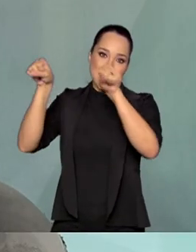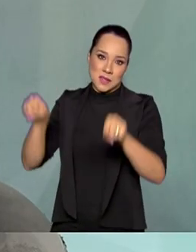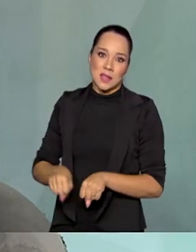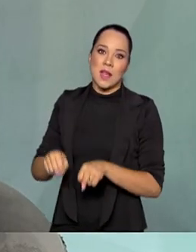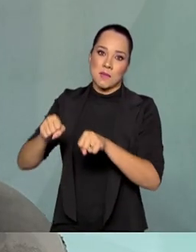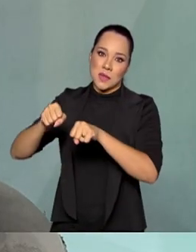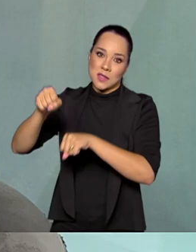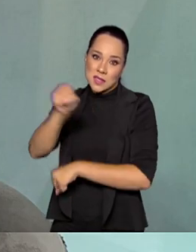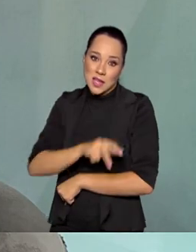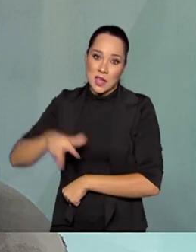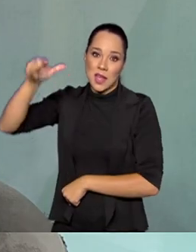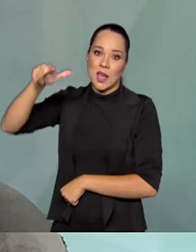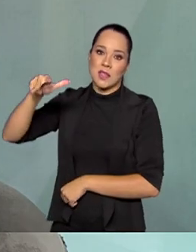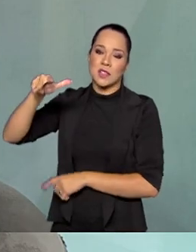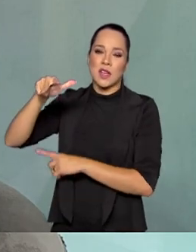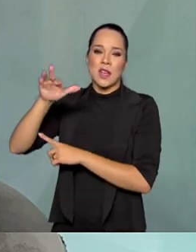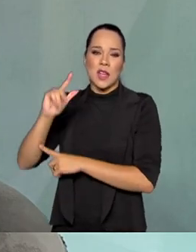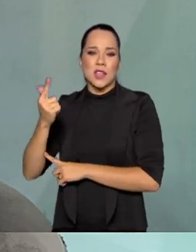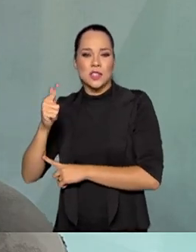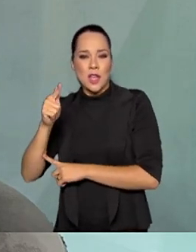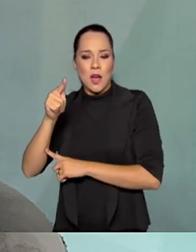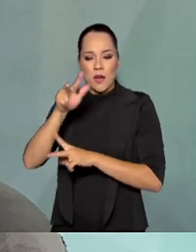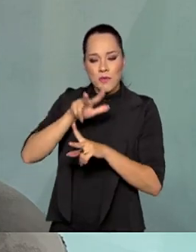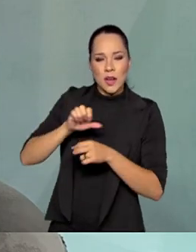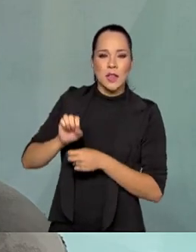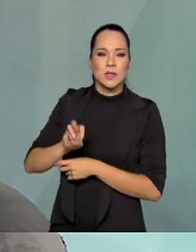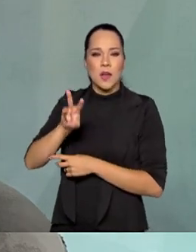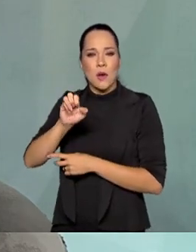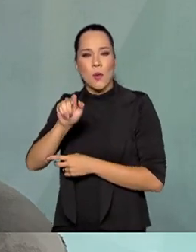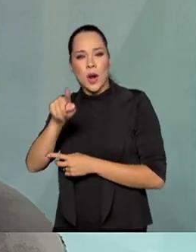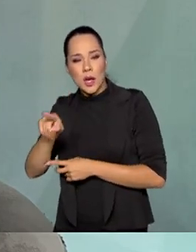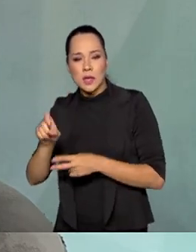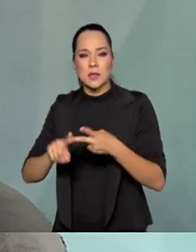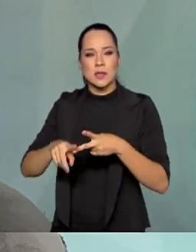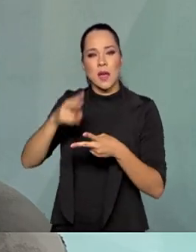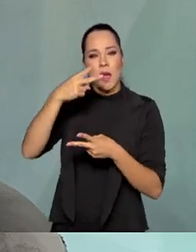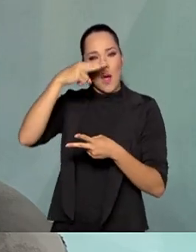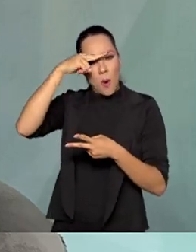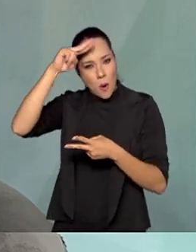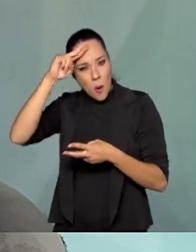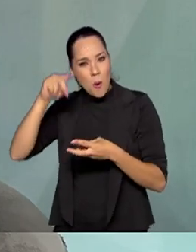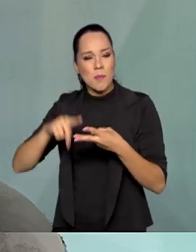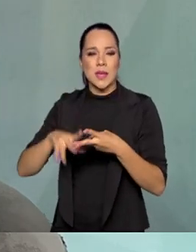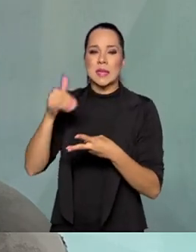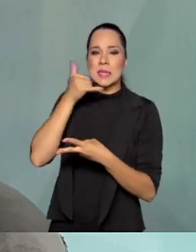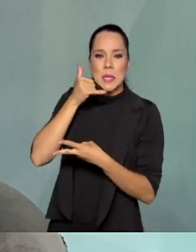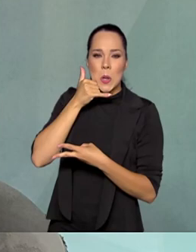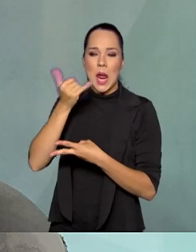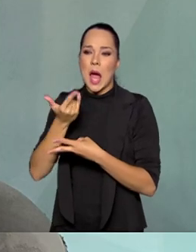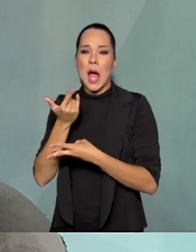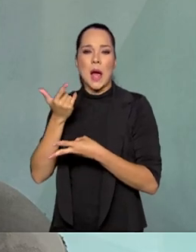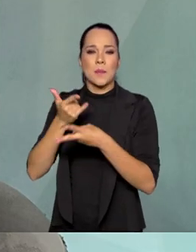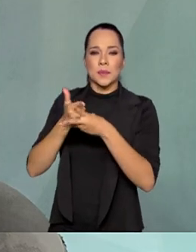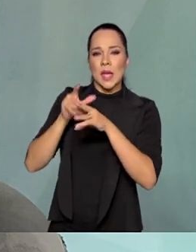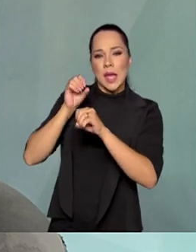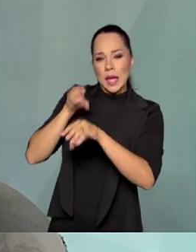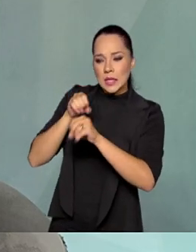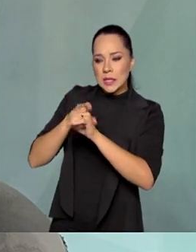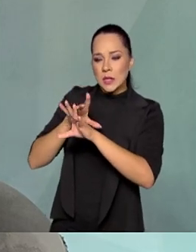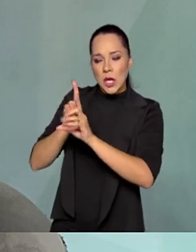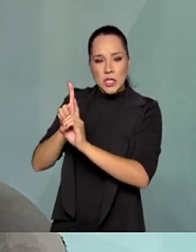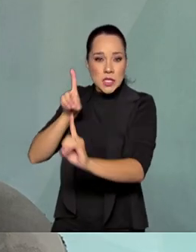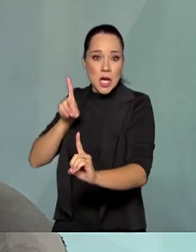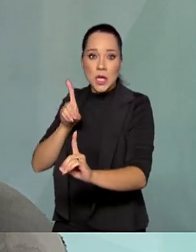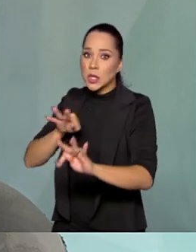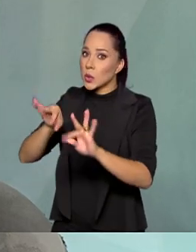satelitais. É georreferenciamento, é um Waze, é um Uber, são os celulares, a teleeducação, Tudo isso depende de